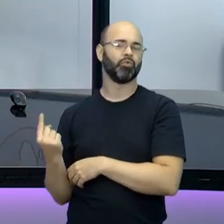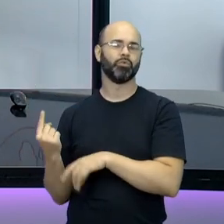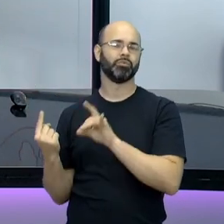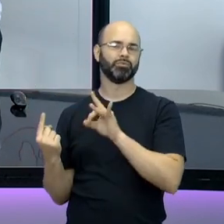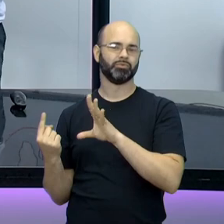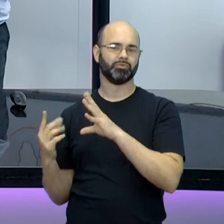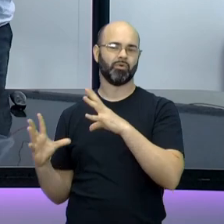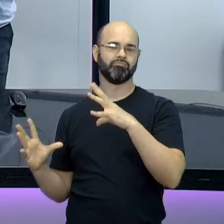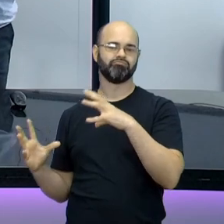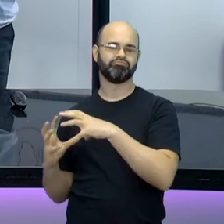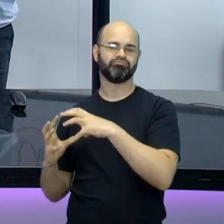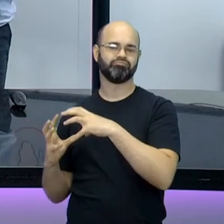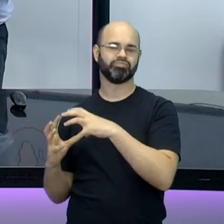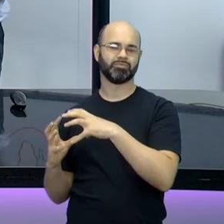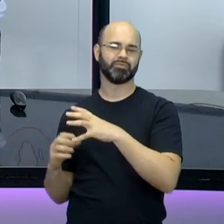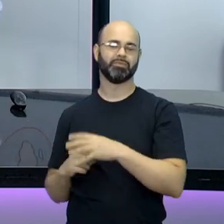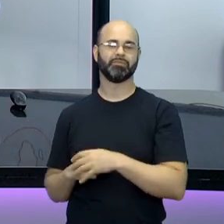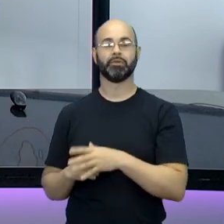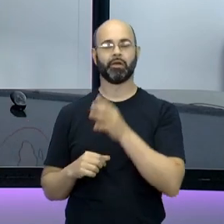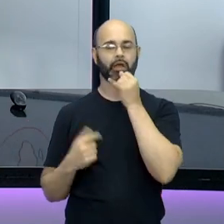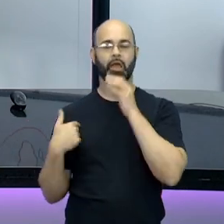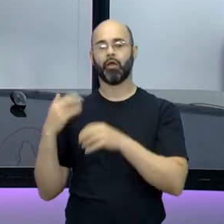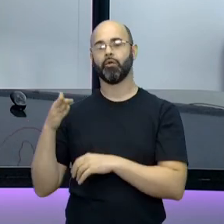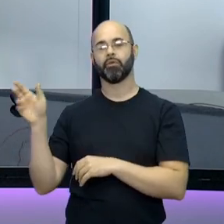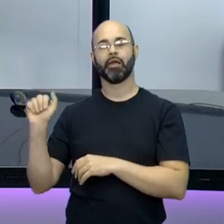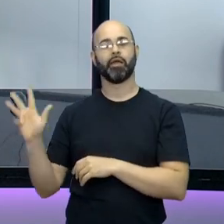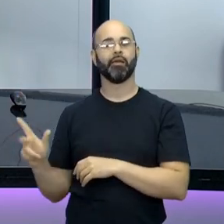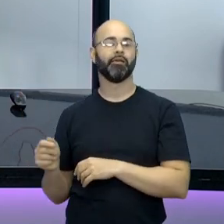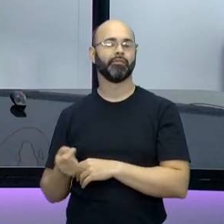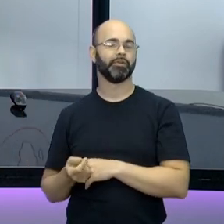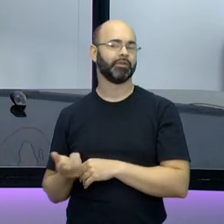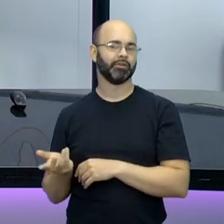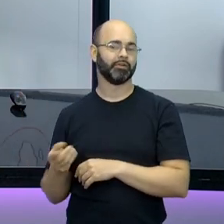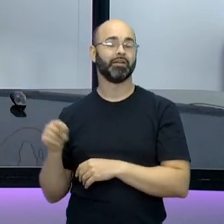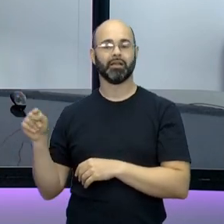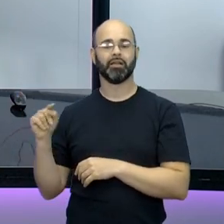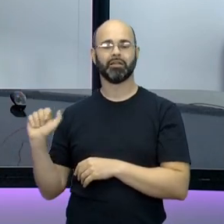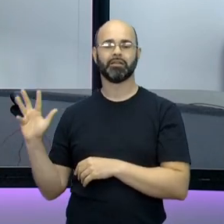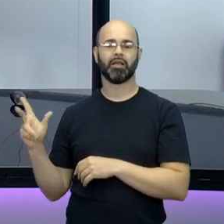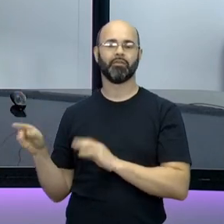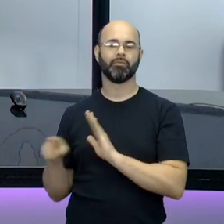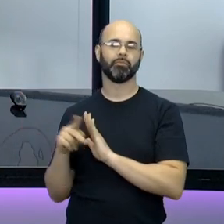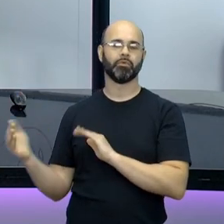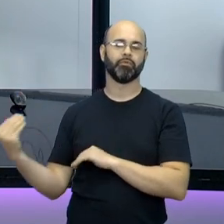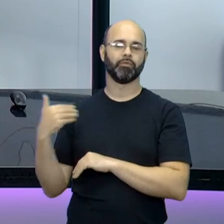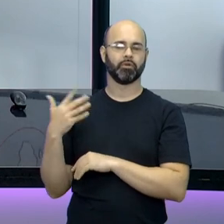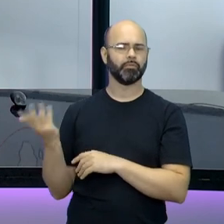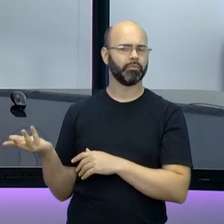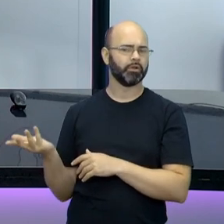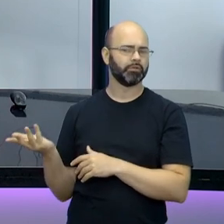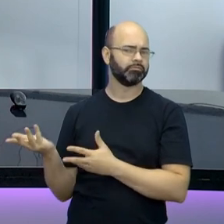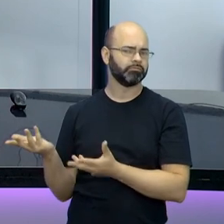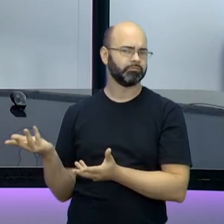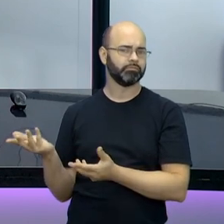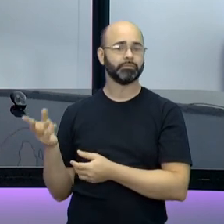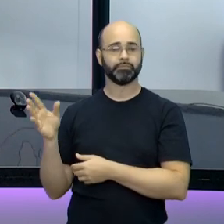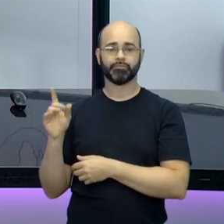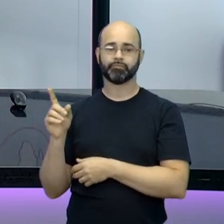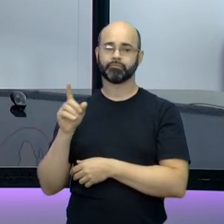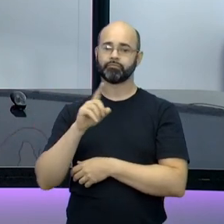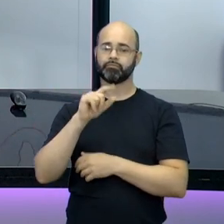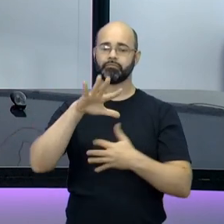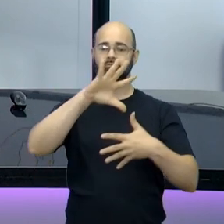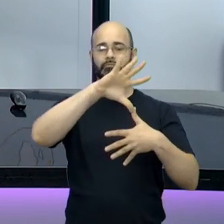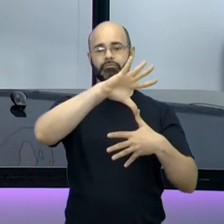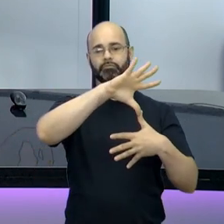bloco monolítico, né? É. Ah, eu fui para a África. Ah, e essa coisa vem da África. Não, mas a África não é... Quando a gente fala de América do Sul, por